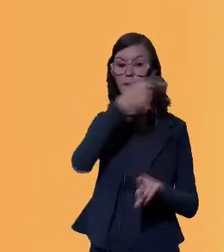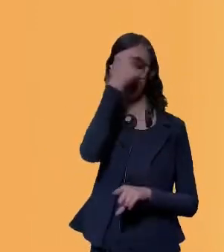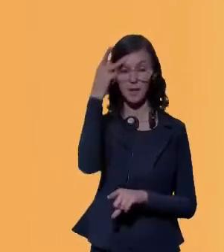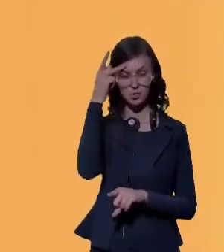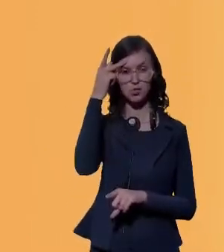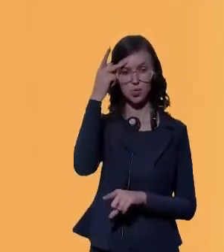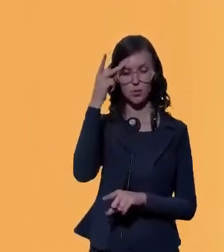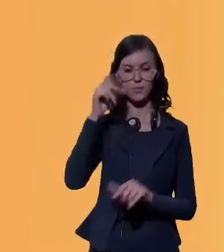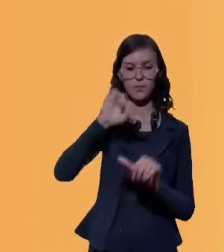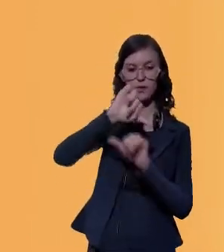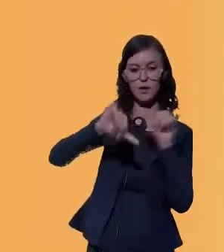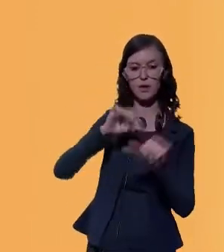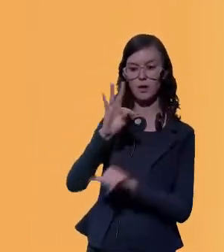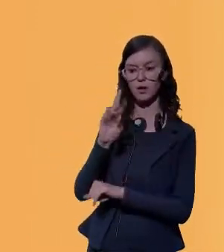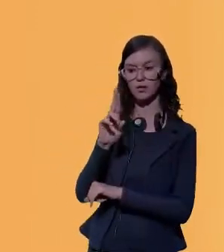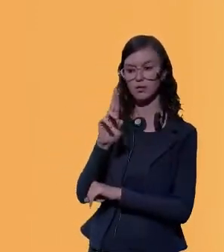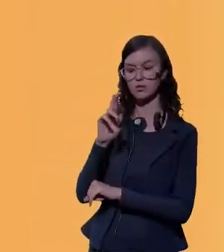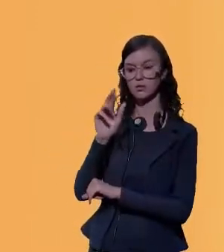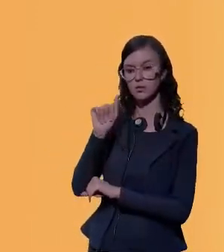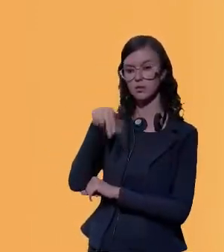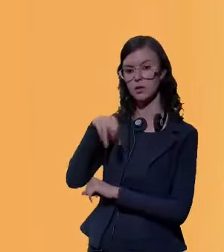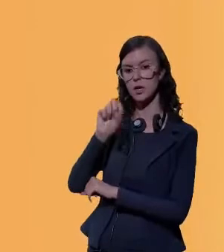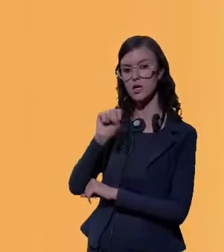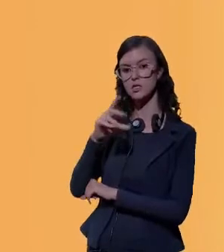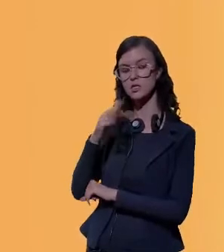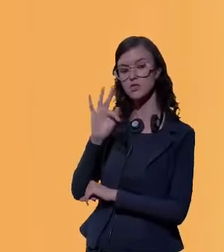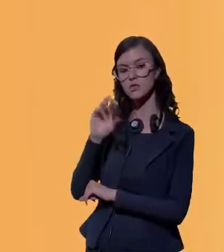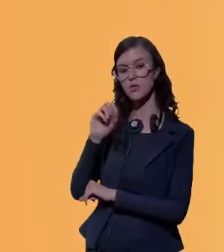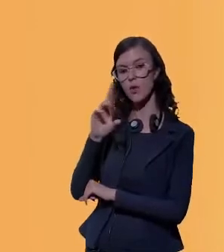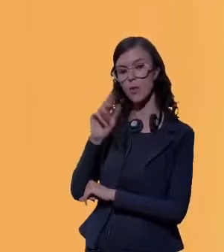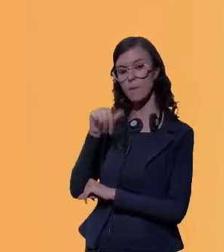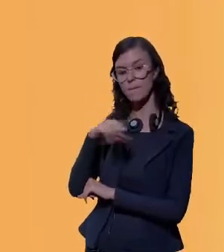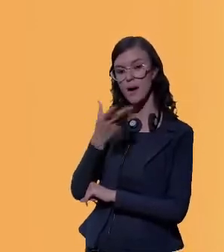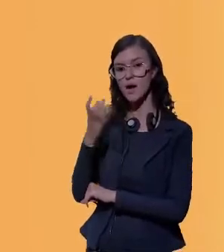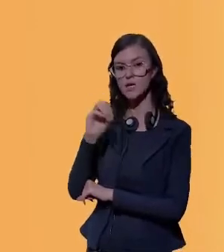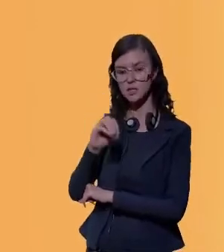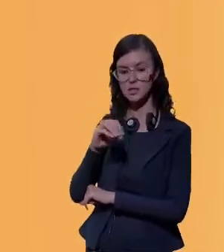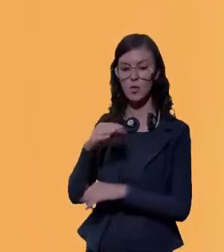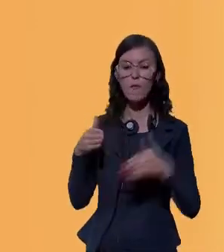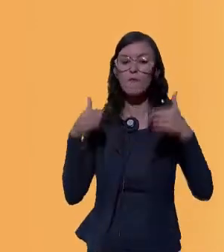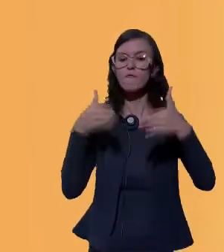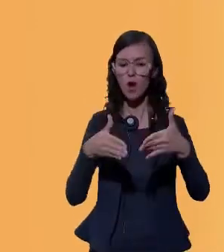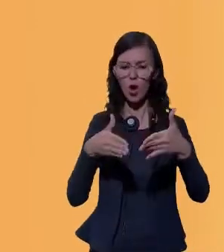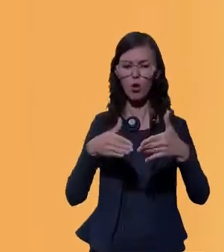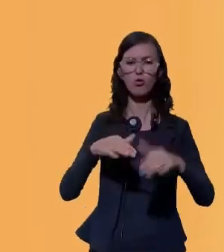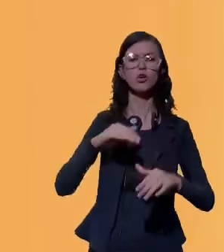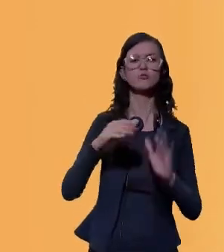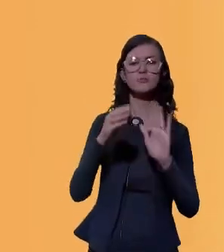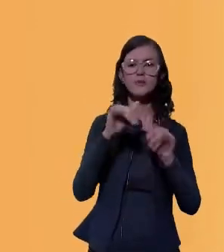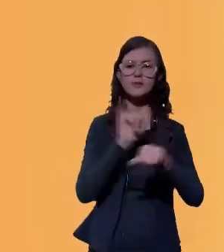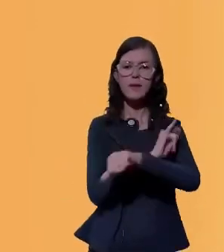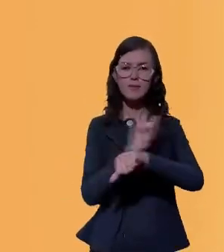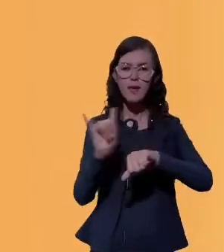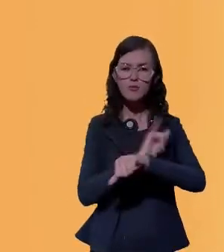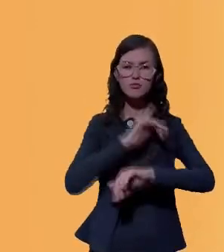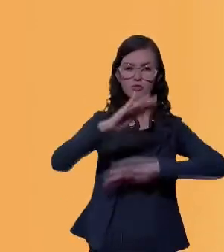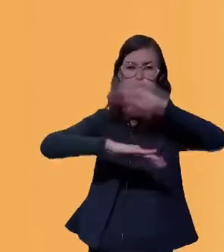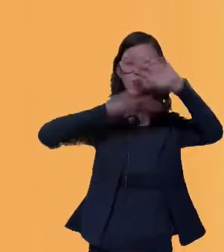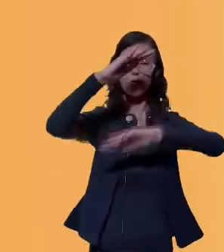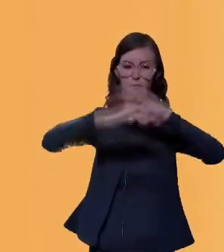a ideia de transformação está presente, está no centro das estratégias de desenvolvimento propostas no plano a BDE 2030.